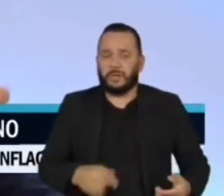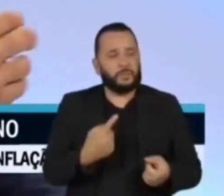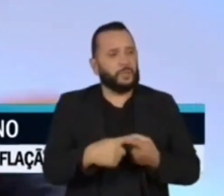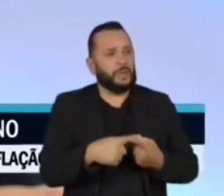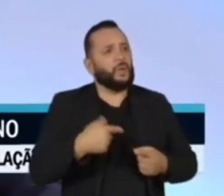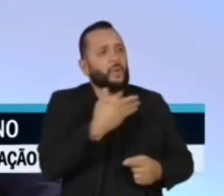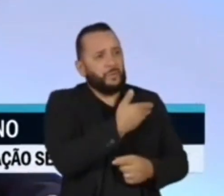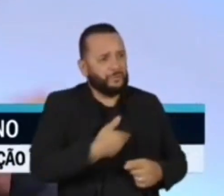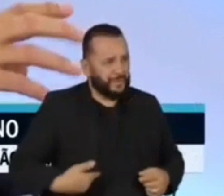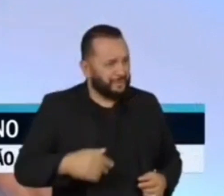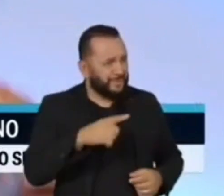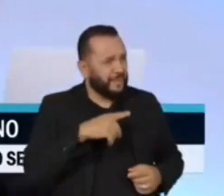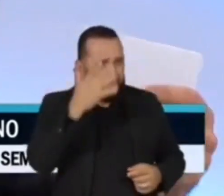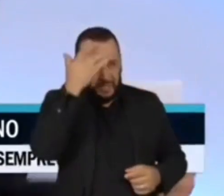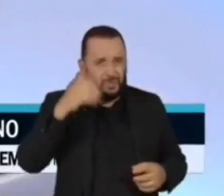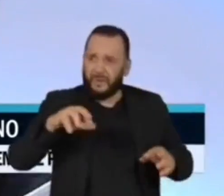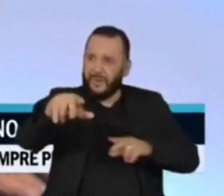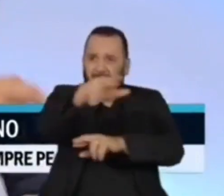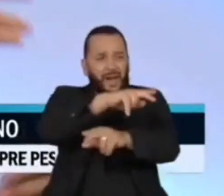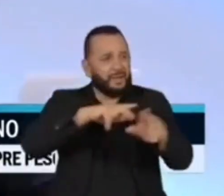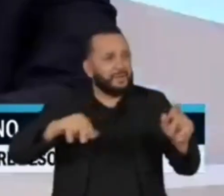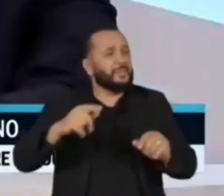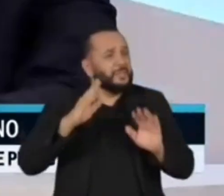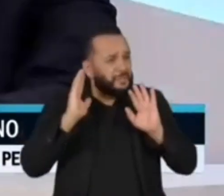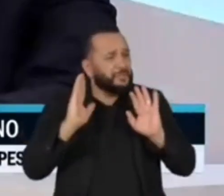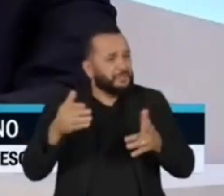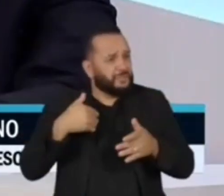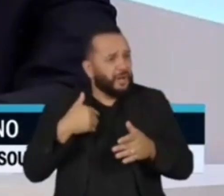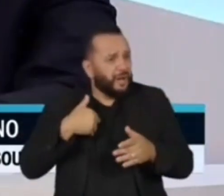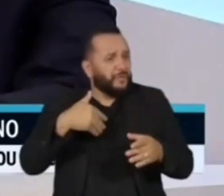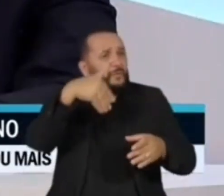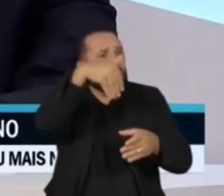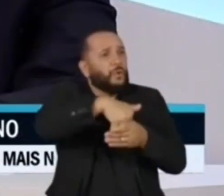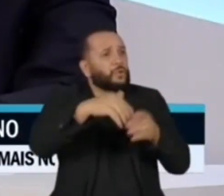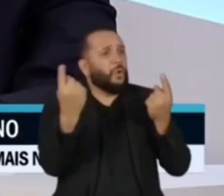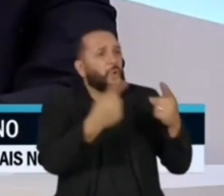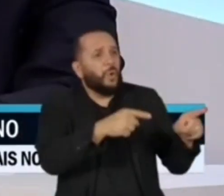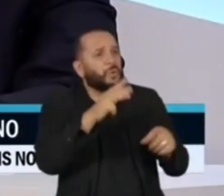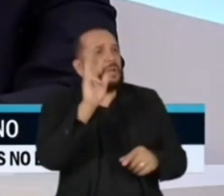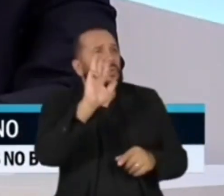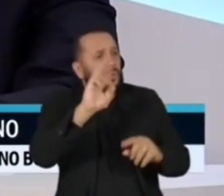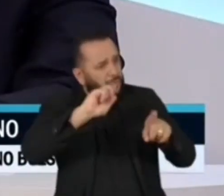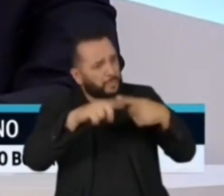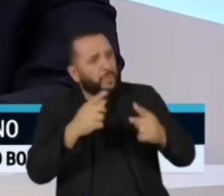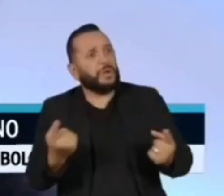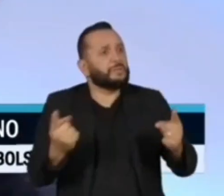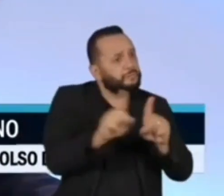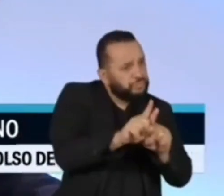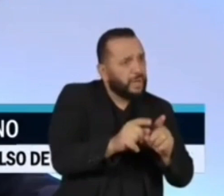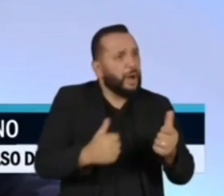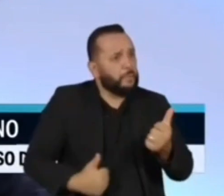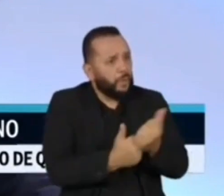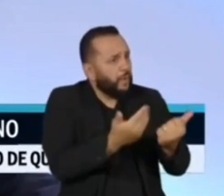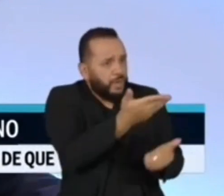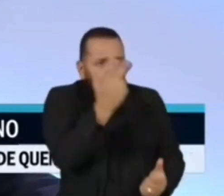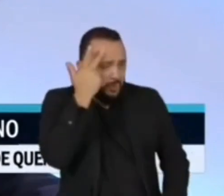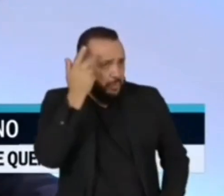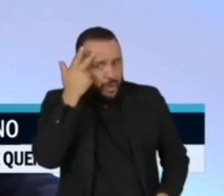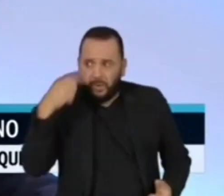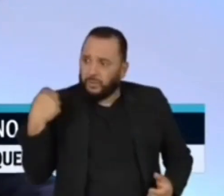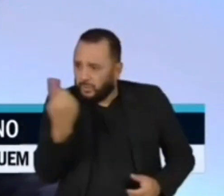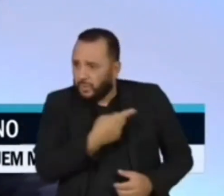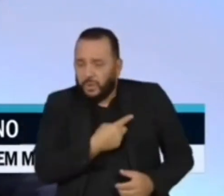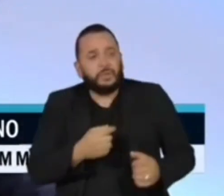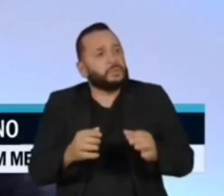coalizão, tem várias pessoas que estão no governo que votaram contra o governo passado, que vieram de outros lugares. Eu acho que agora é a hora da gente se unir, fazer um projeto pelo país,